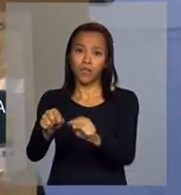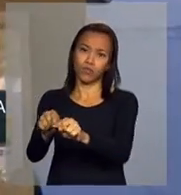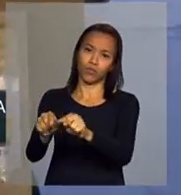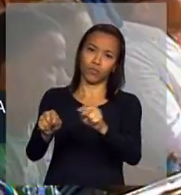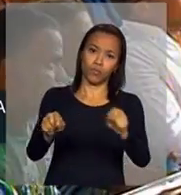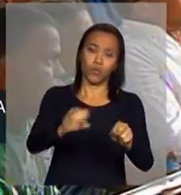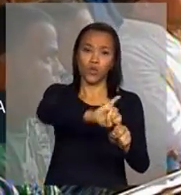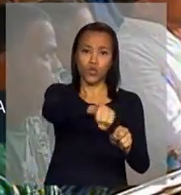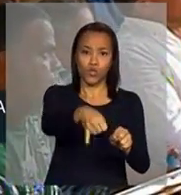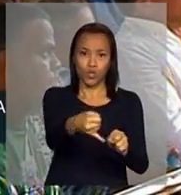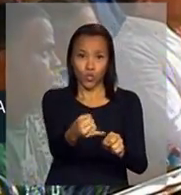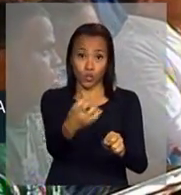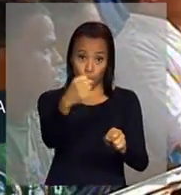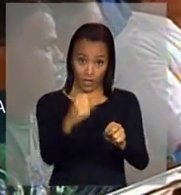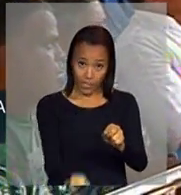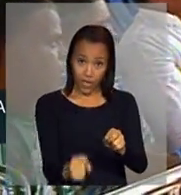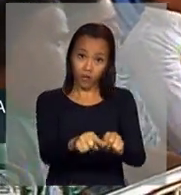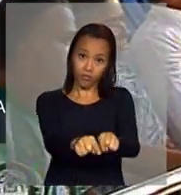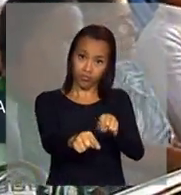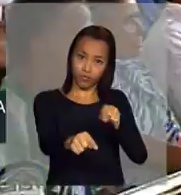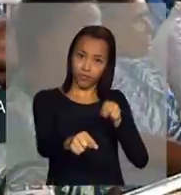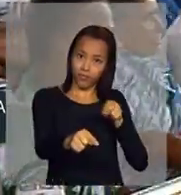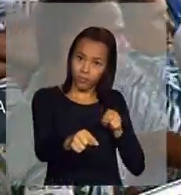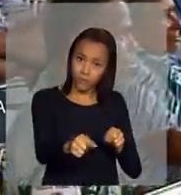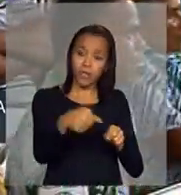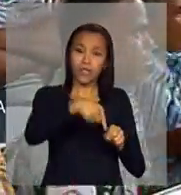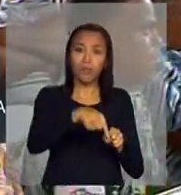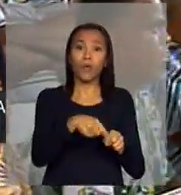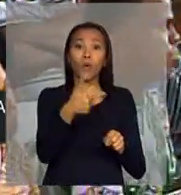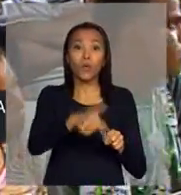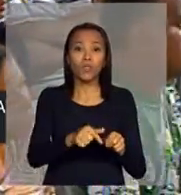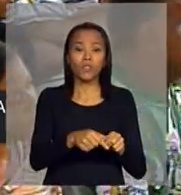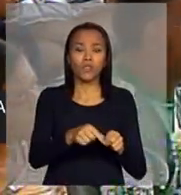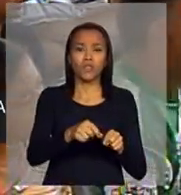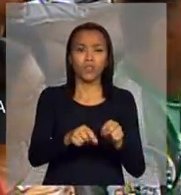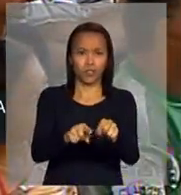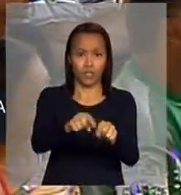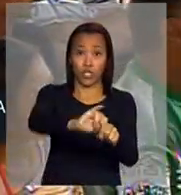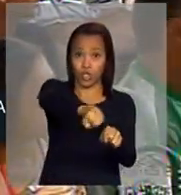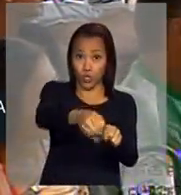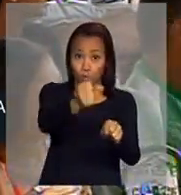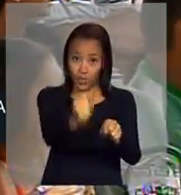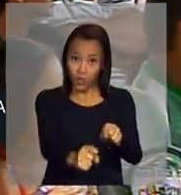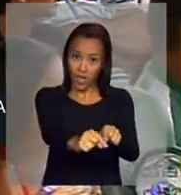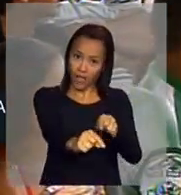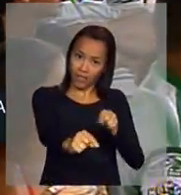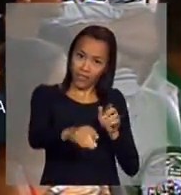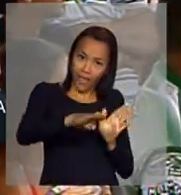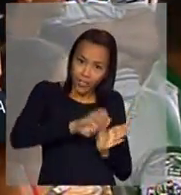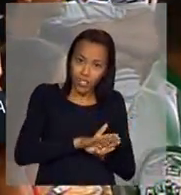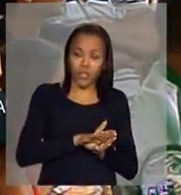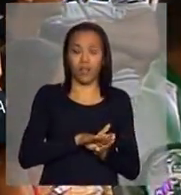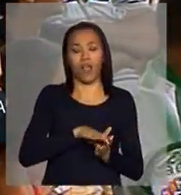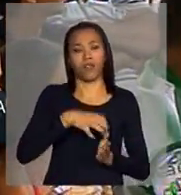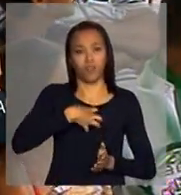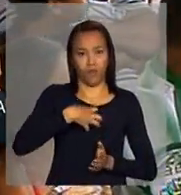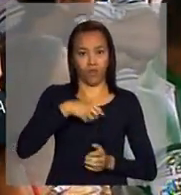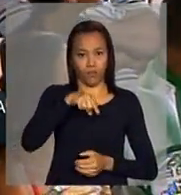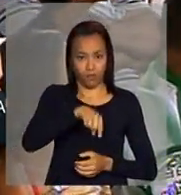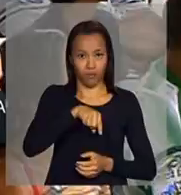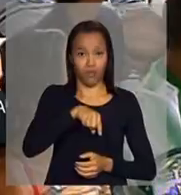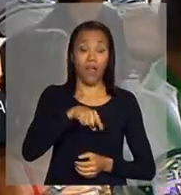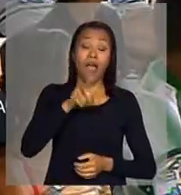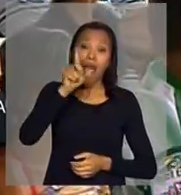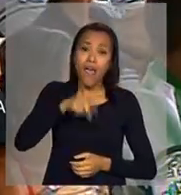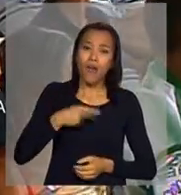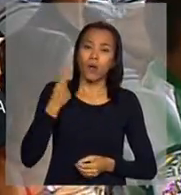e Juazeiro e leva a ferrovia, que é a Centro-Atlântica, de Juazeiro até sair em Salvador. Esse é o pleito que a gente